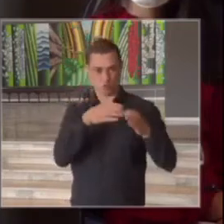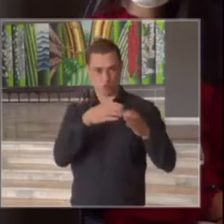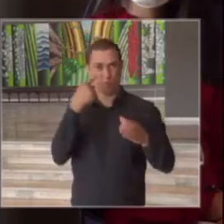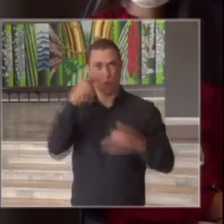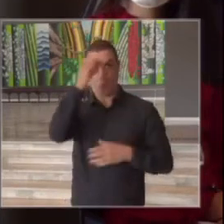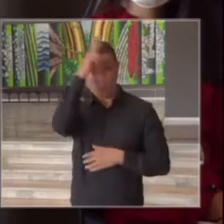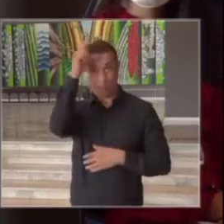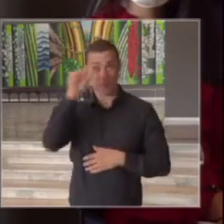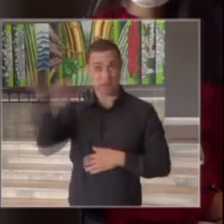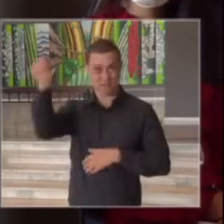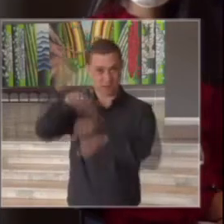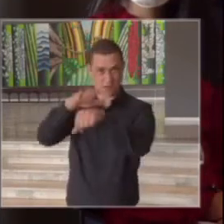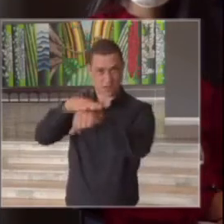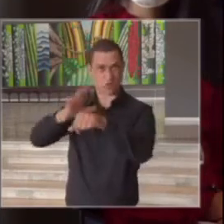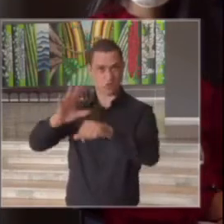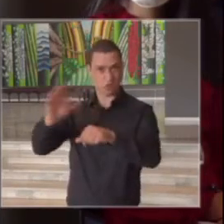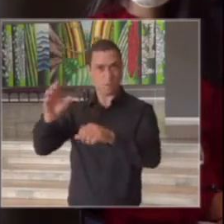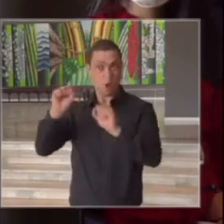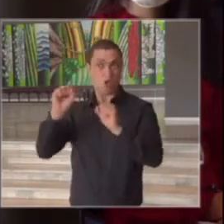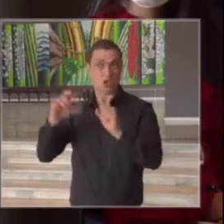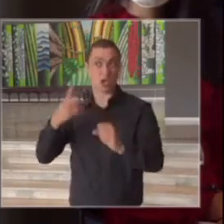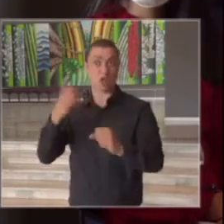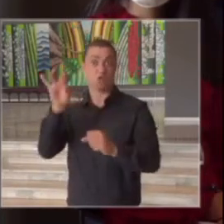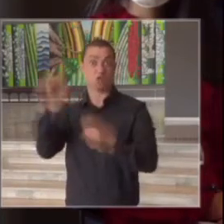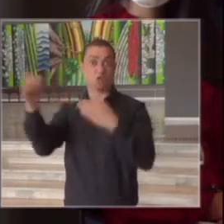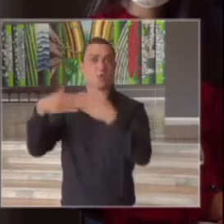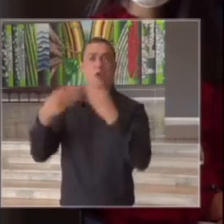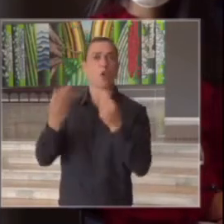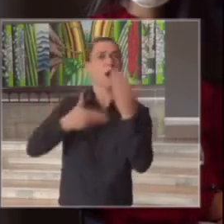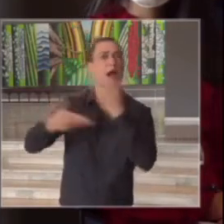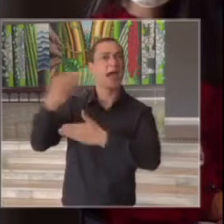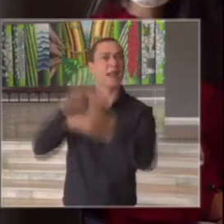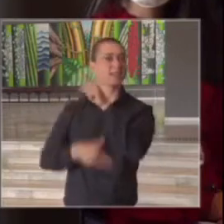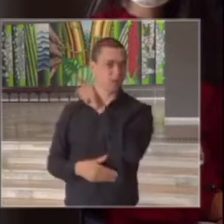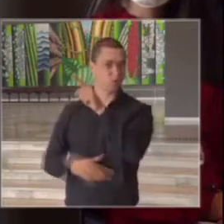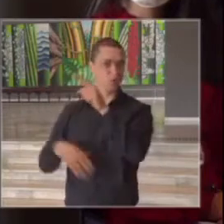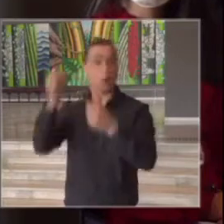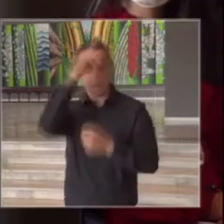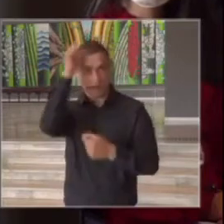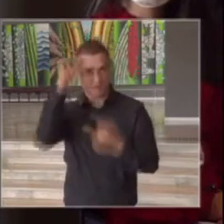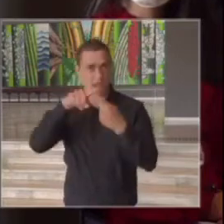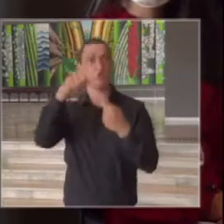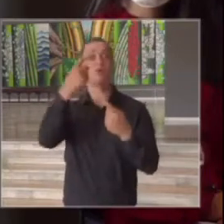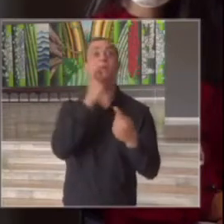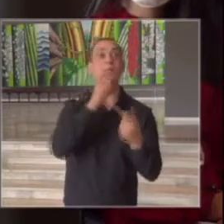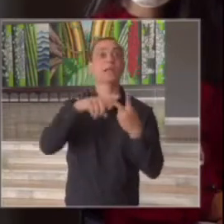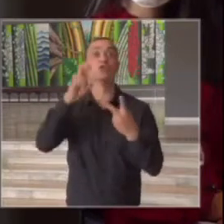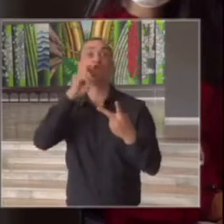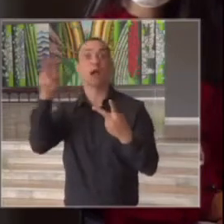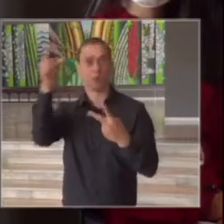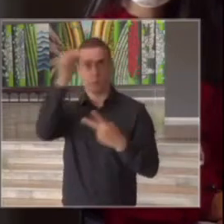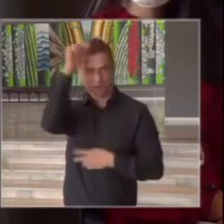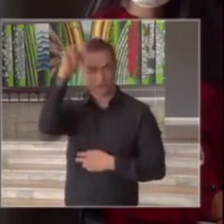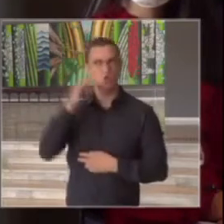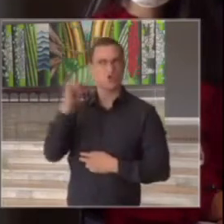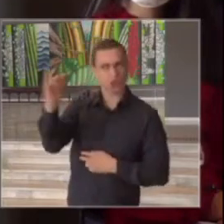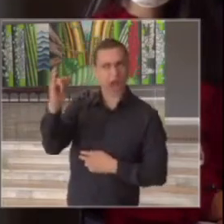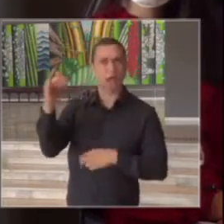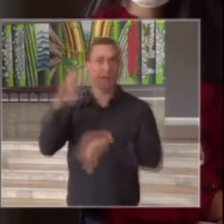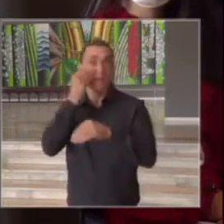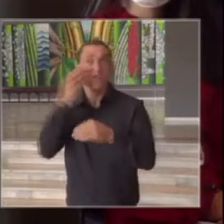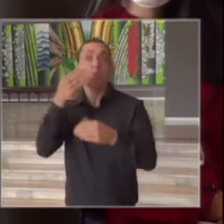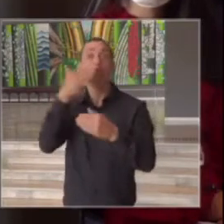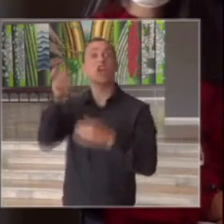prefeitos tomem essa iniciativa queria saber como está a relação com os prefeitos os dois prefeitos especificamente se eles já foram comunicados